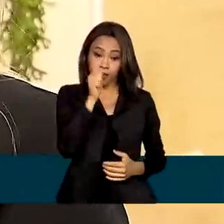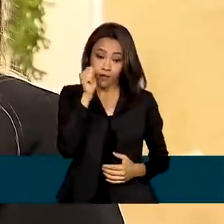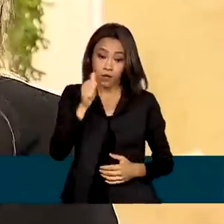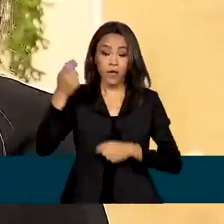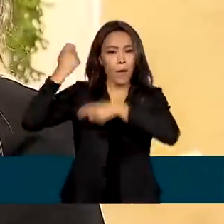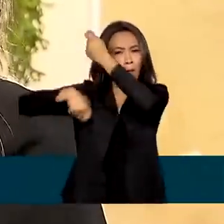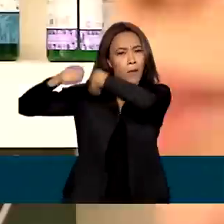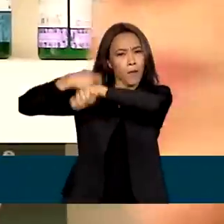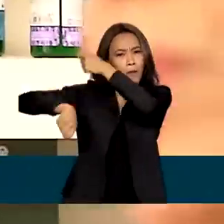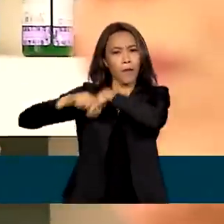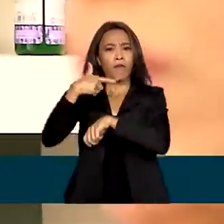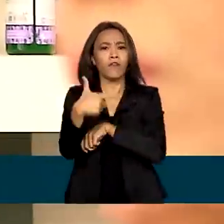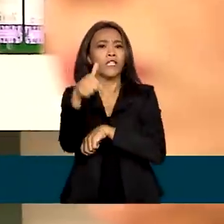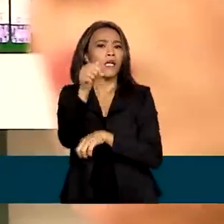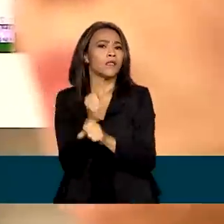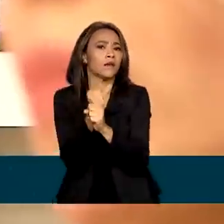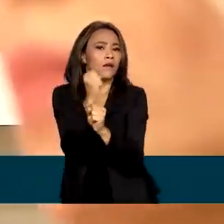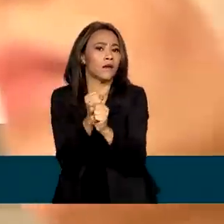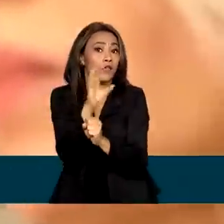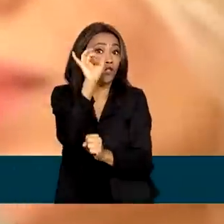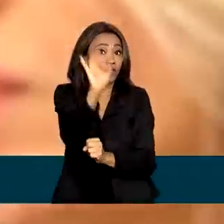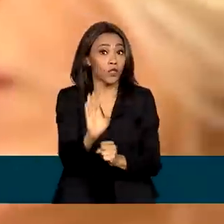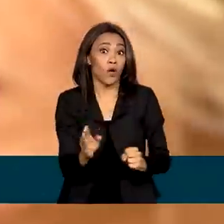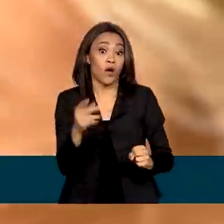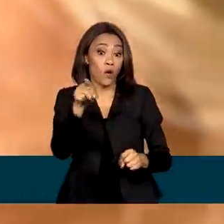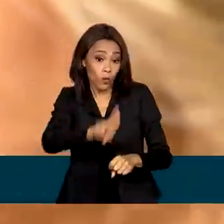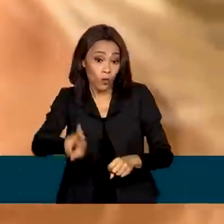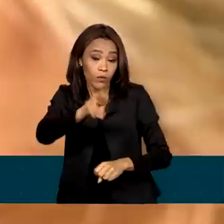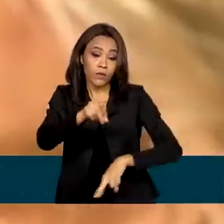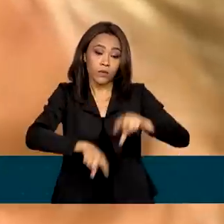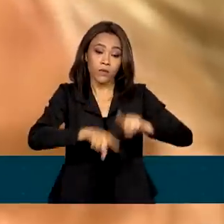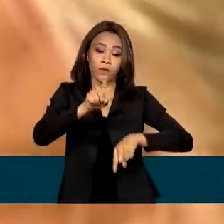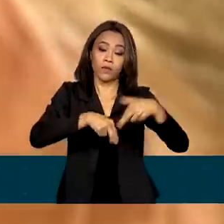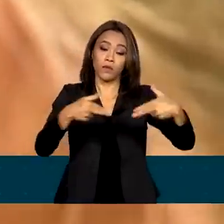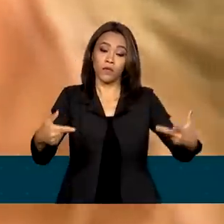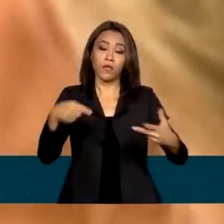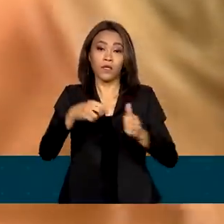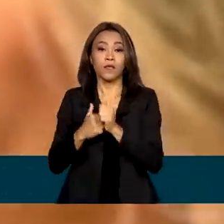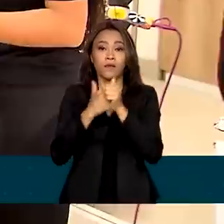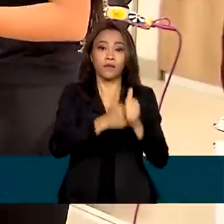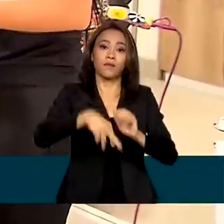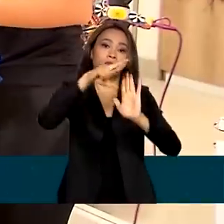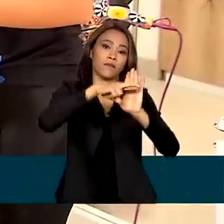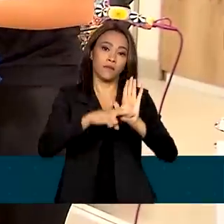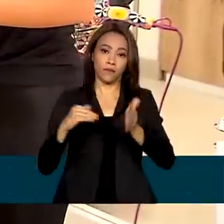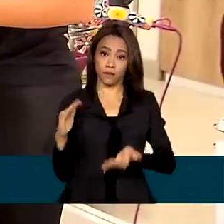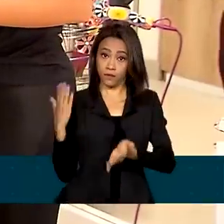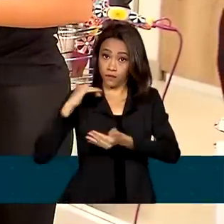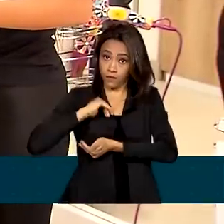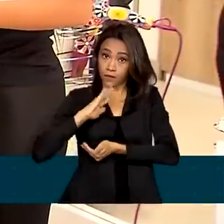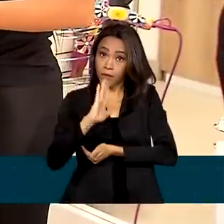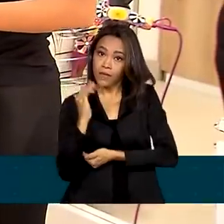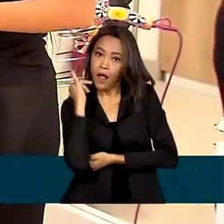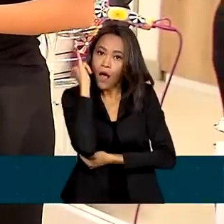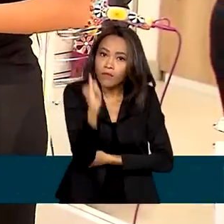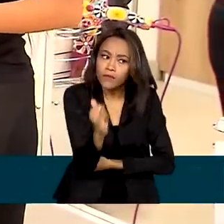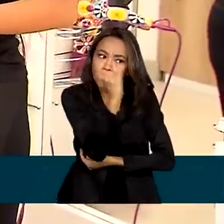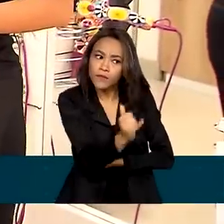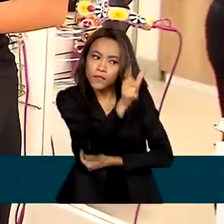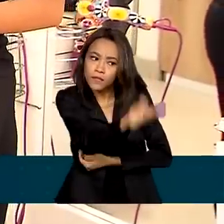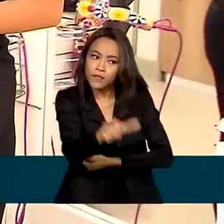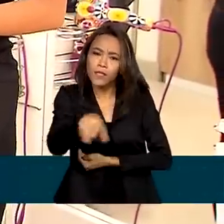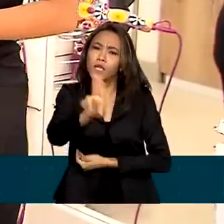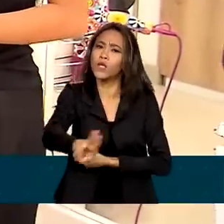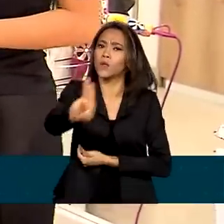há 27 anos. Aqui só entram cosméticos regularizados pela Anvisa, mas ela faz um alerta aos clientes